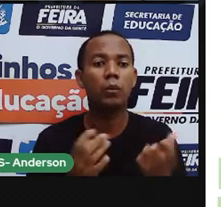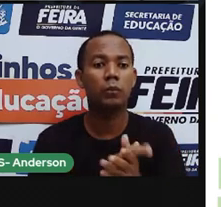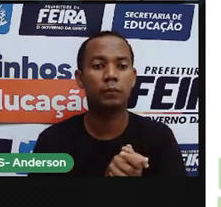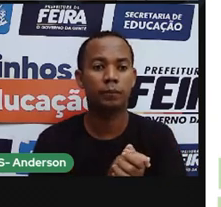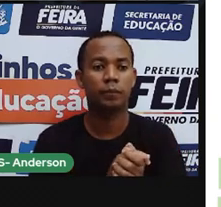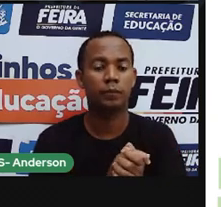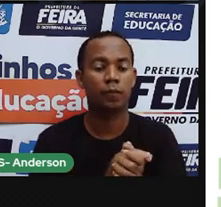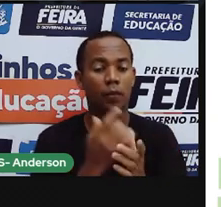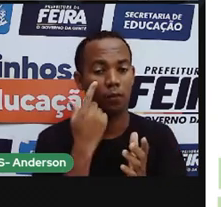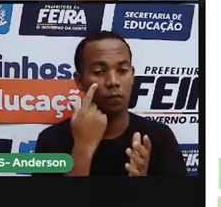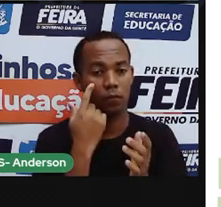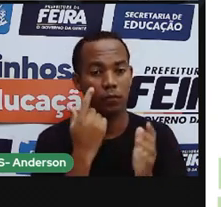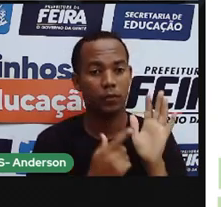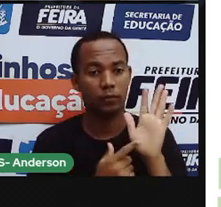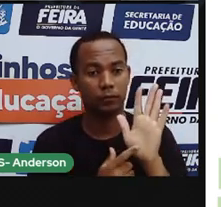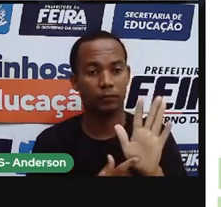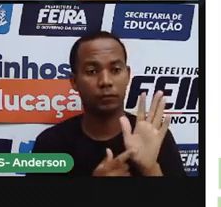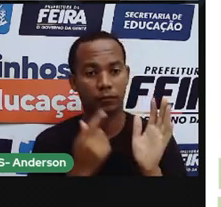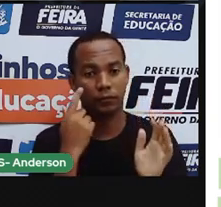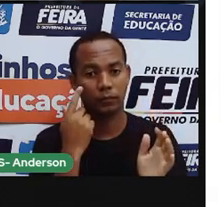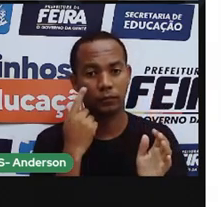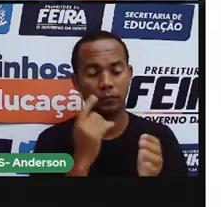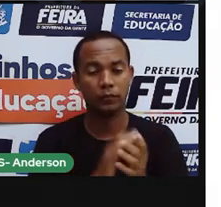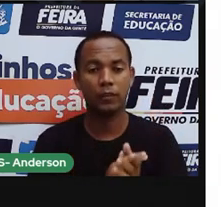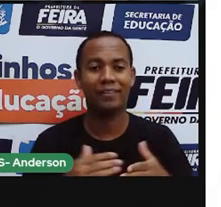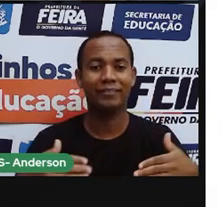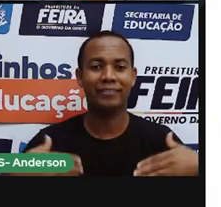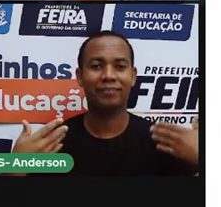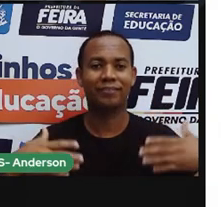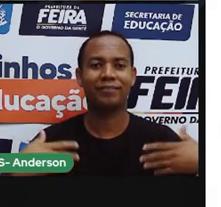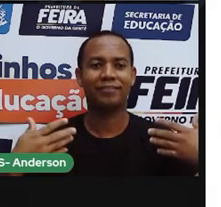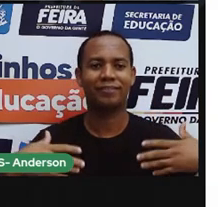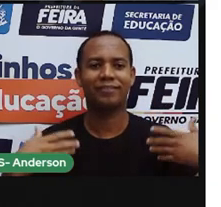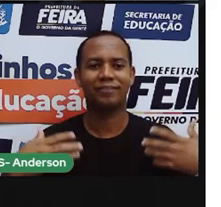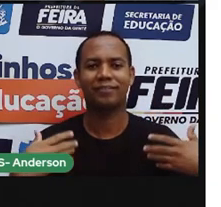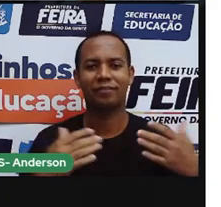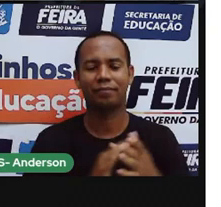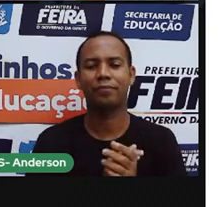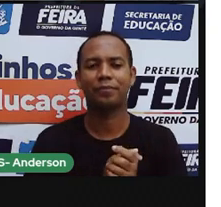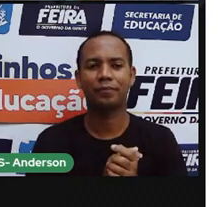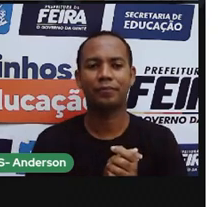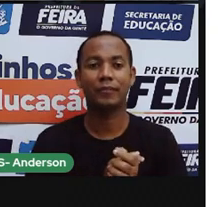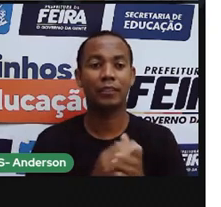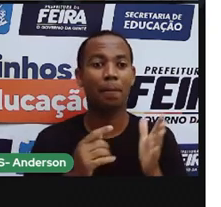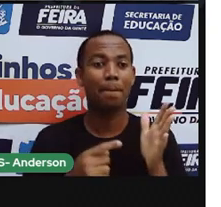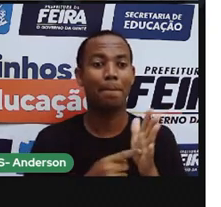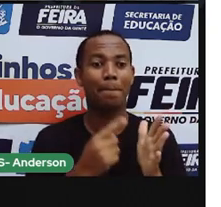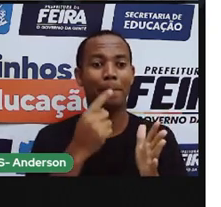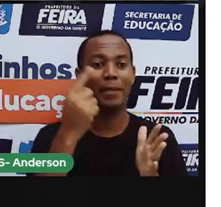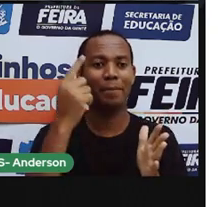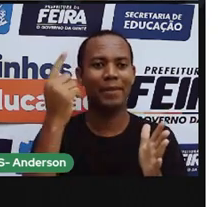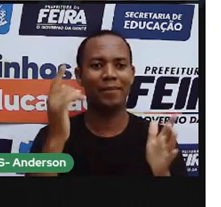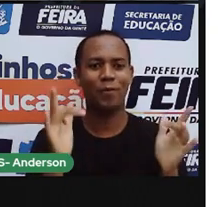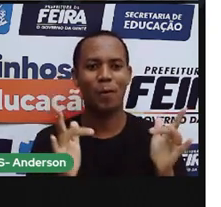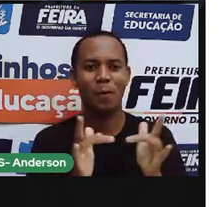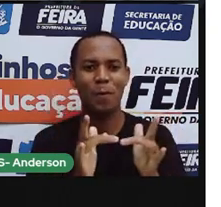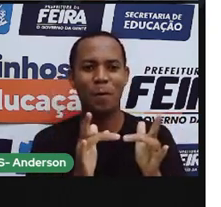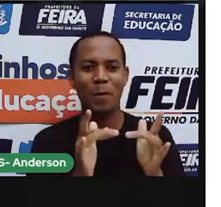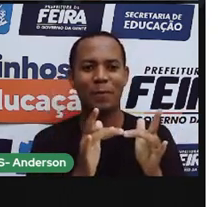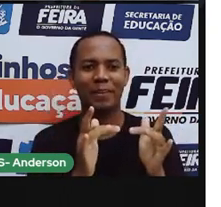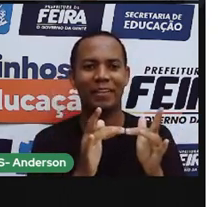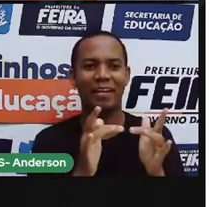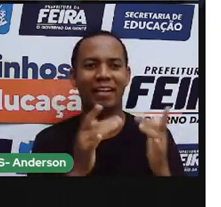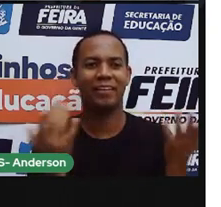Vamos lá, a prova vai passar aqui, a animação aqui. Bom, o primeiro contato, né,